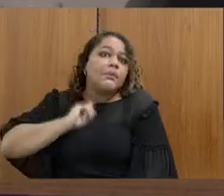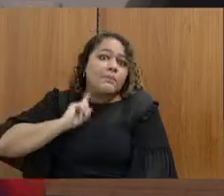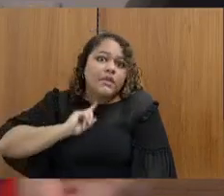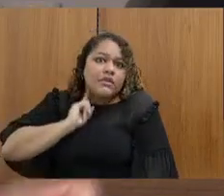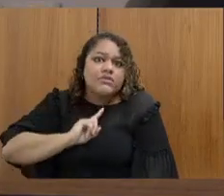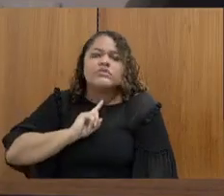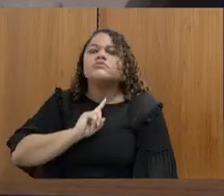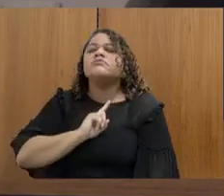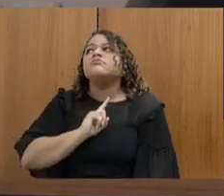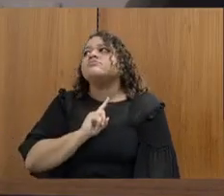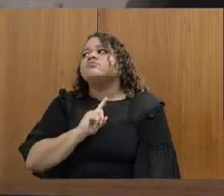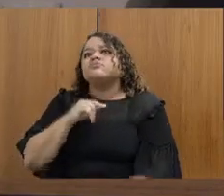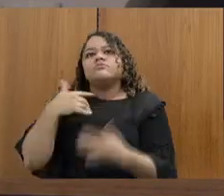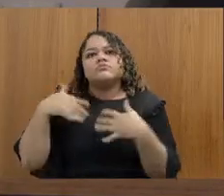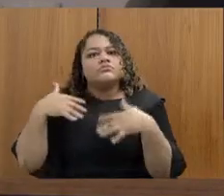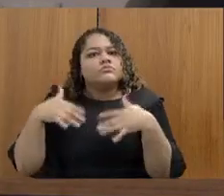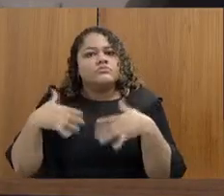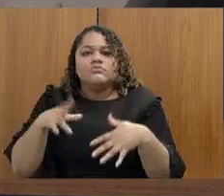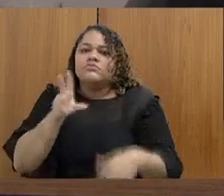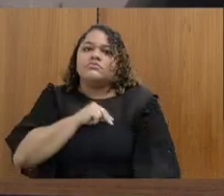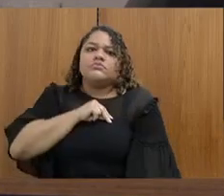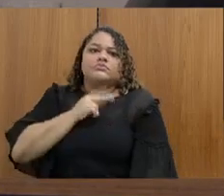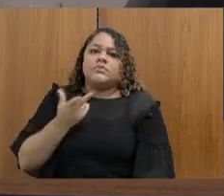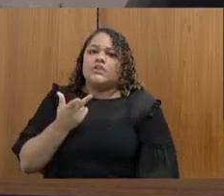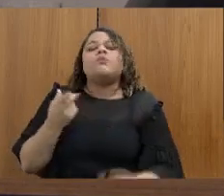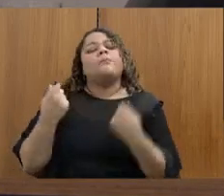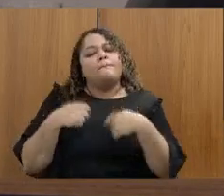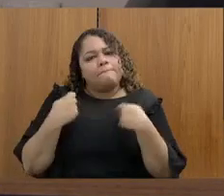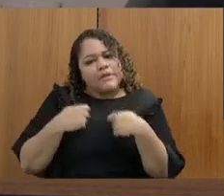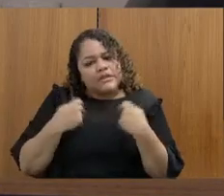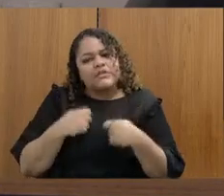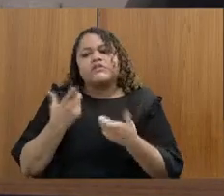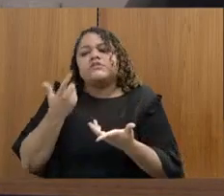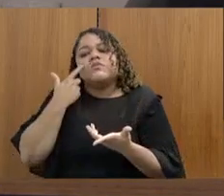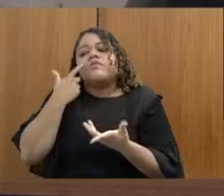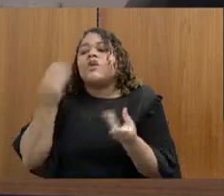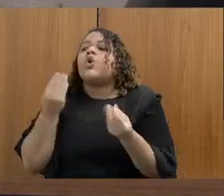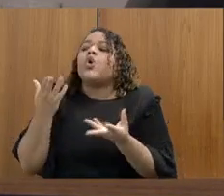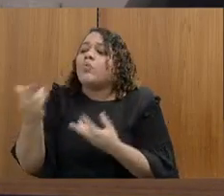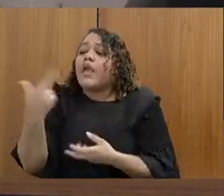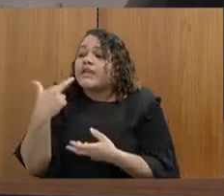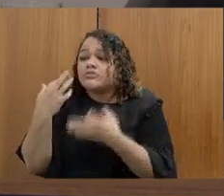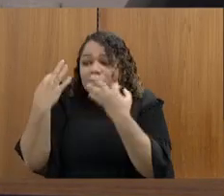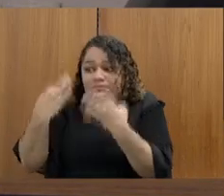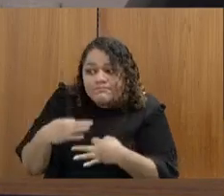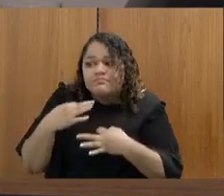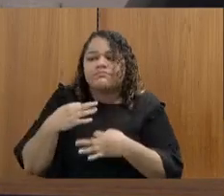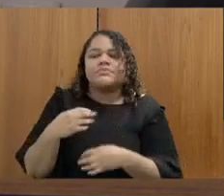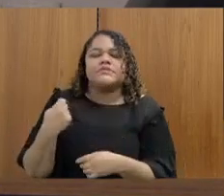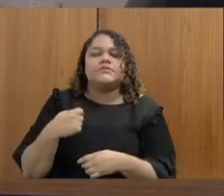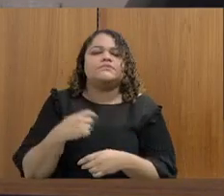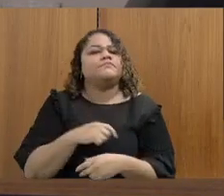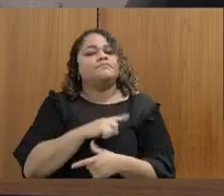então, espero uma resposta um pouquinho mais concreta para essa discussão. A segunda questão